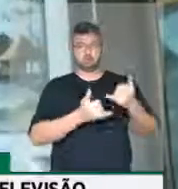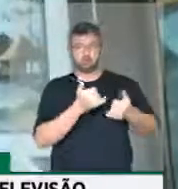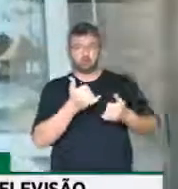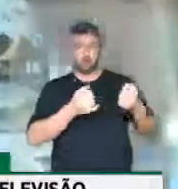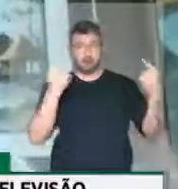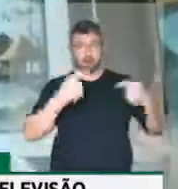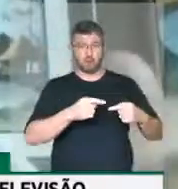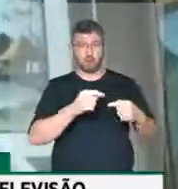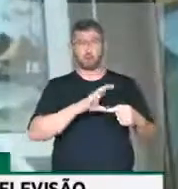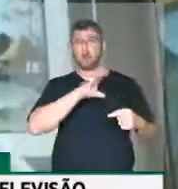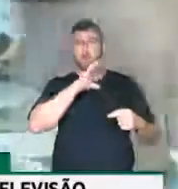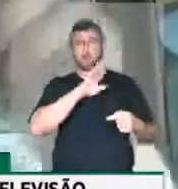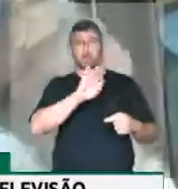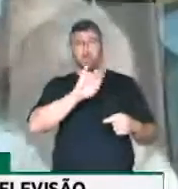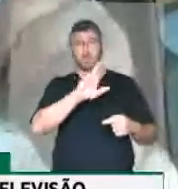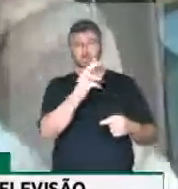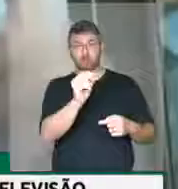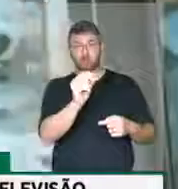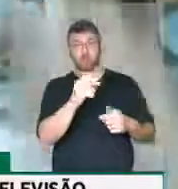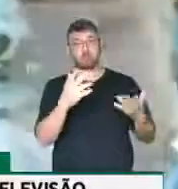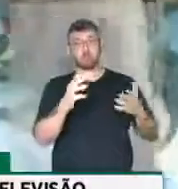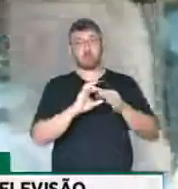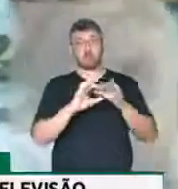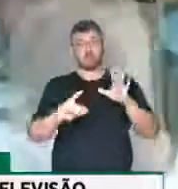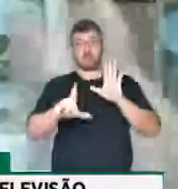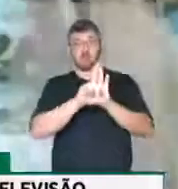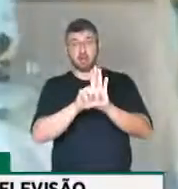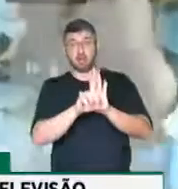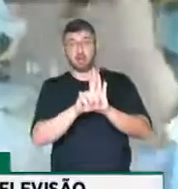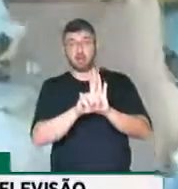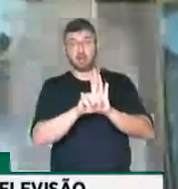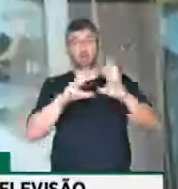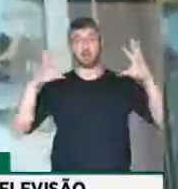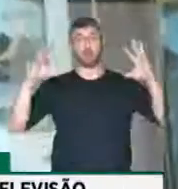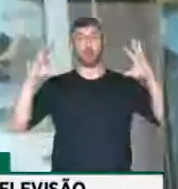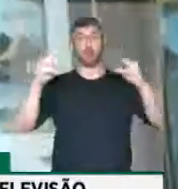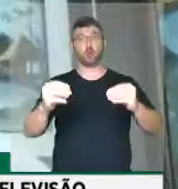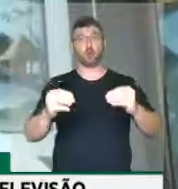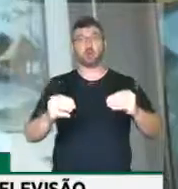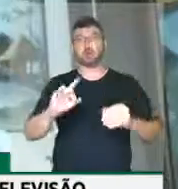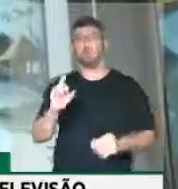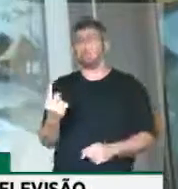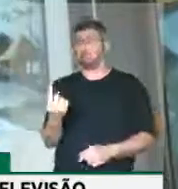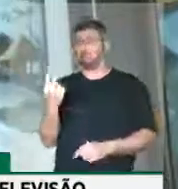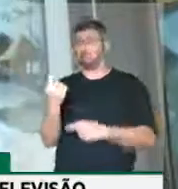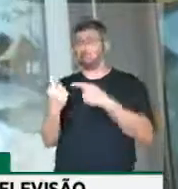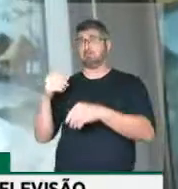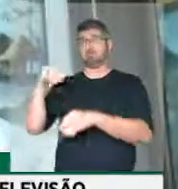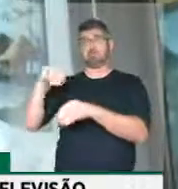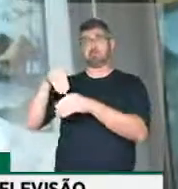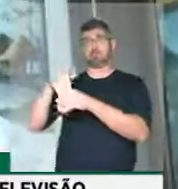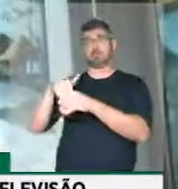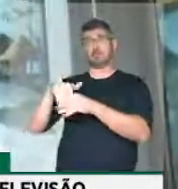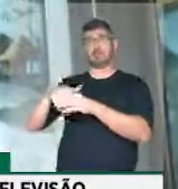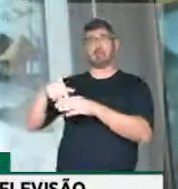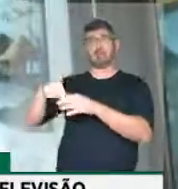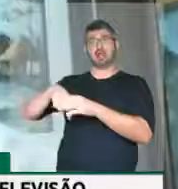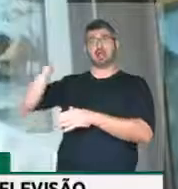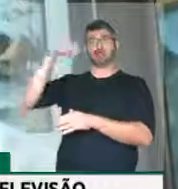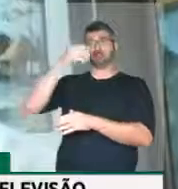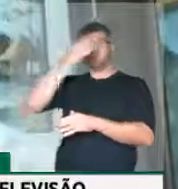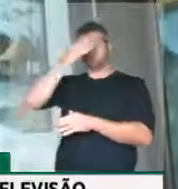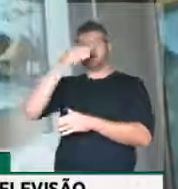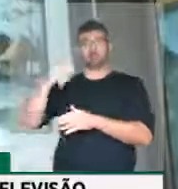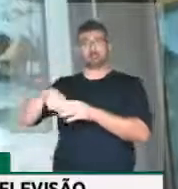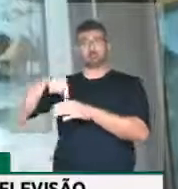então, se legalizar, temos que legalizar tudo, não justifica legalizar apenas